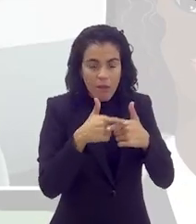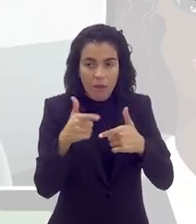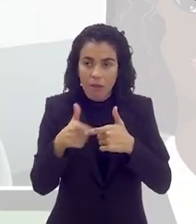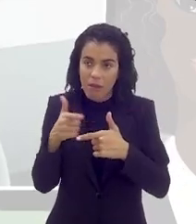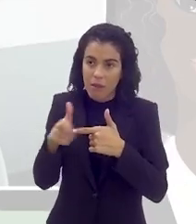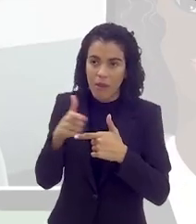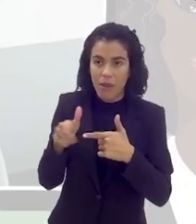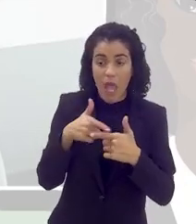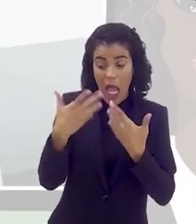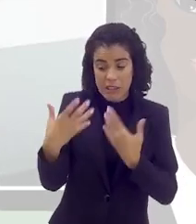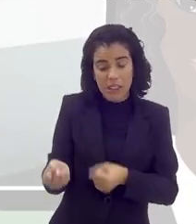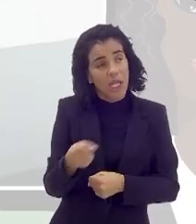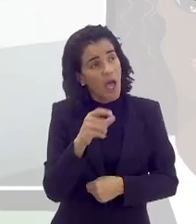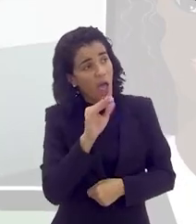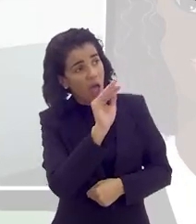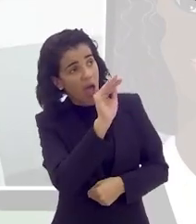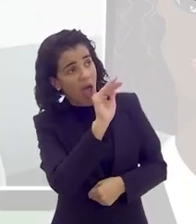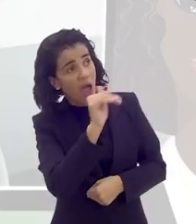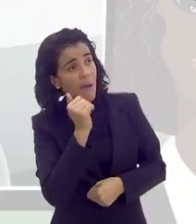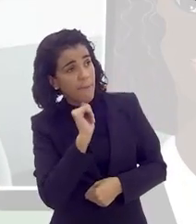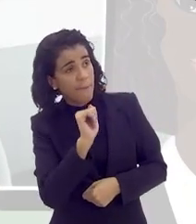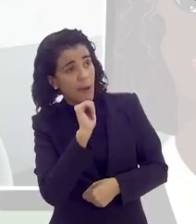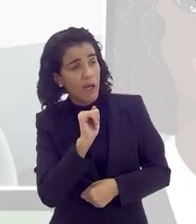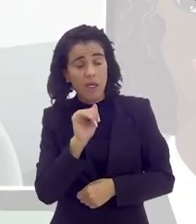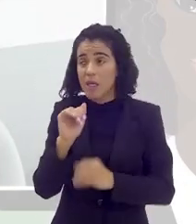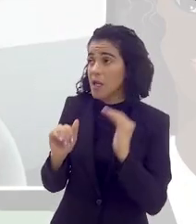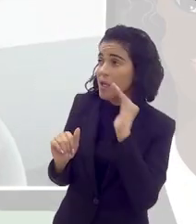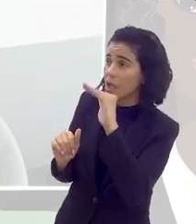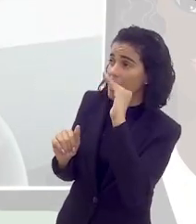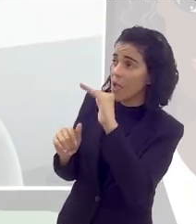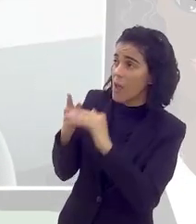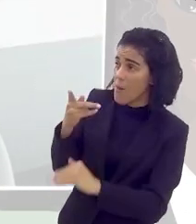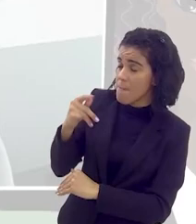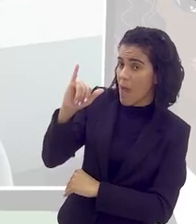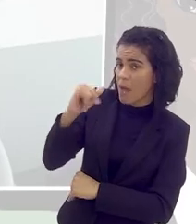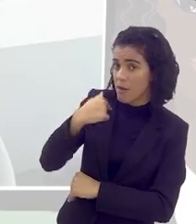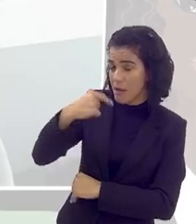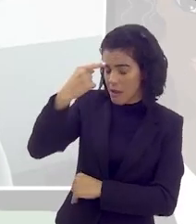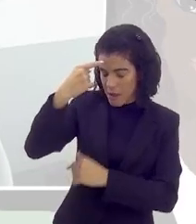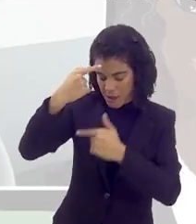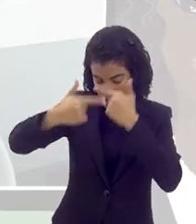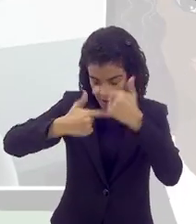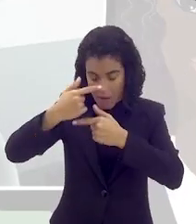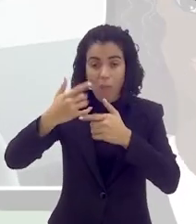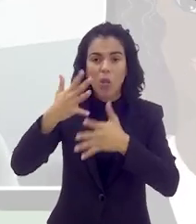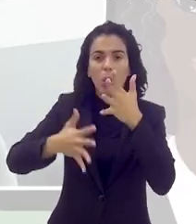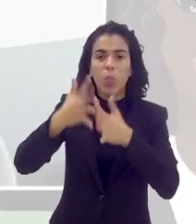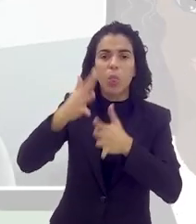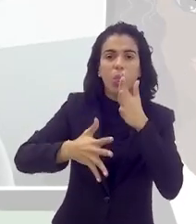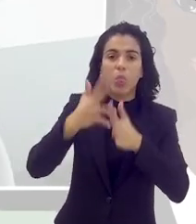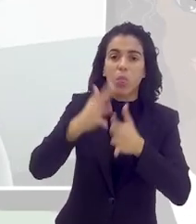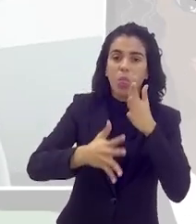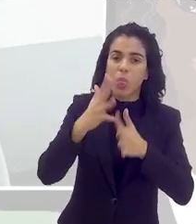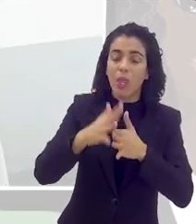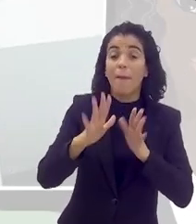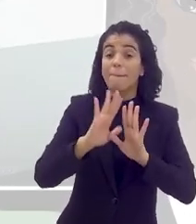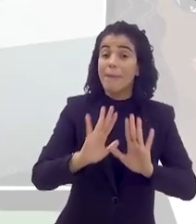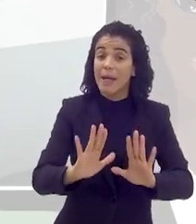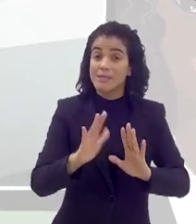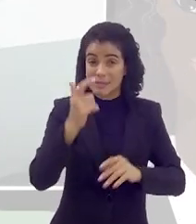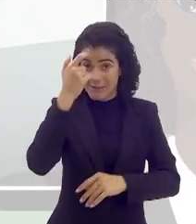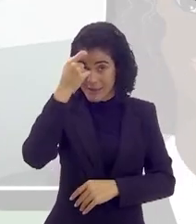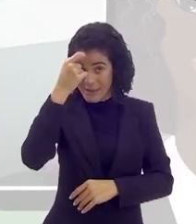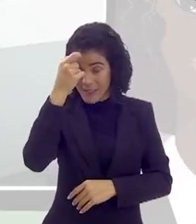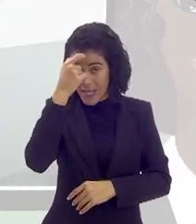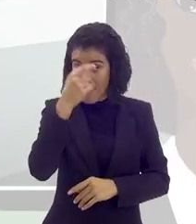se a gente aceitar ela chamar outra pessoa de pai e outra pessoa de mãe, não só porque na cabecinha dela isso pode fazer confusão, mas porque na cabeça